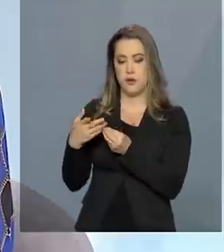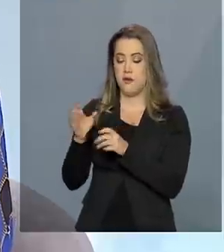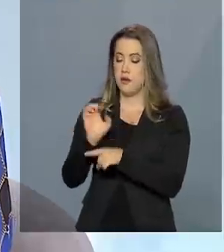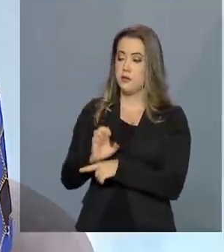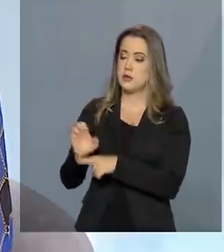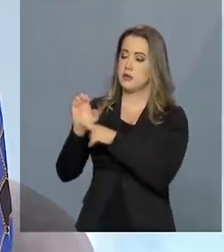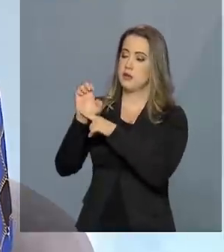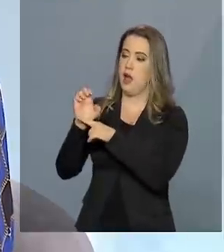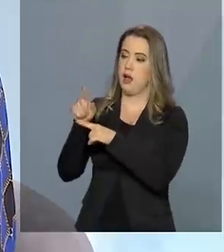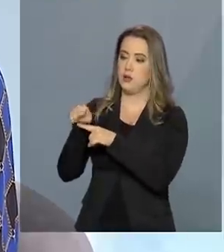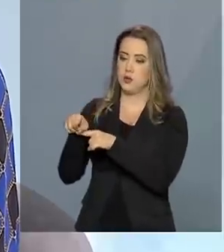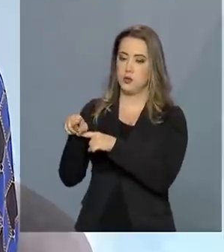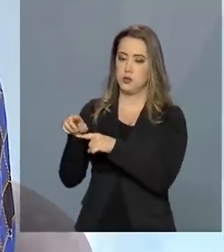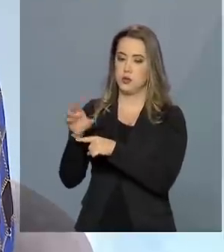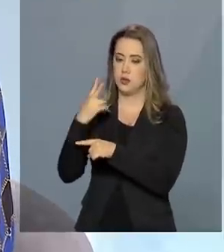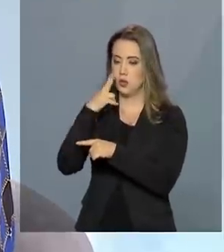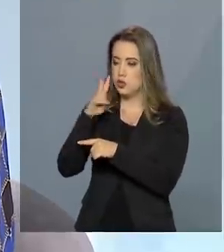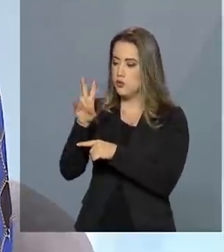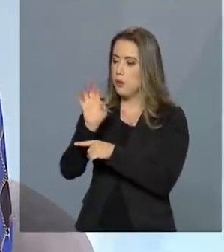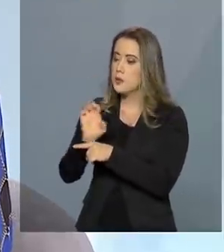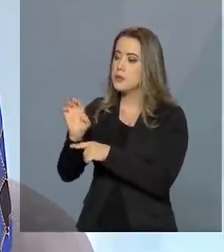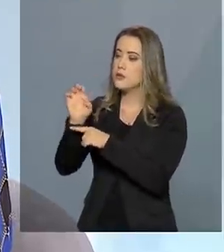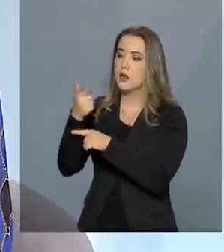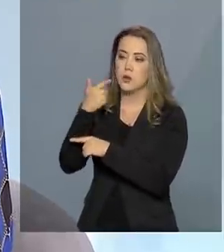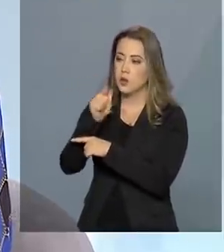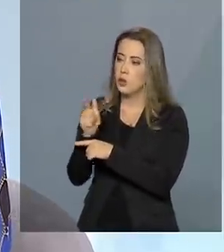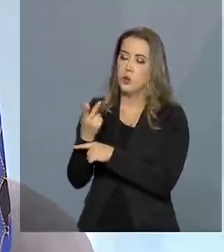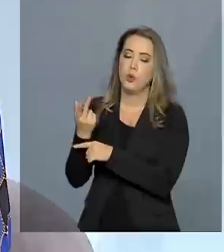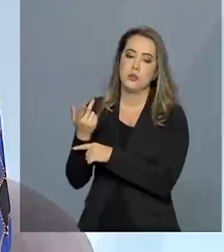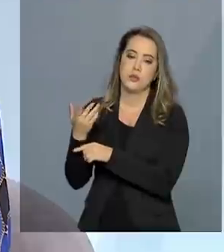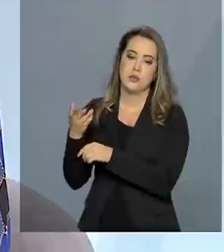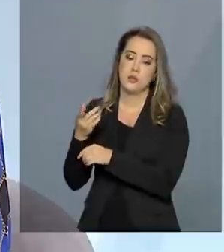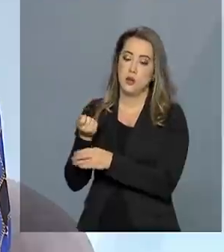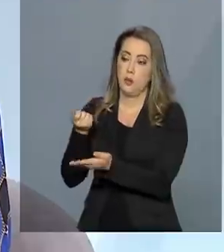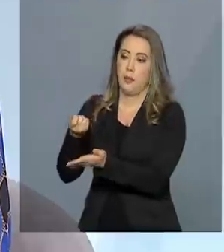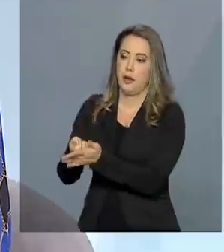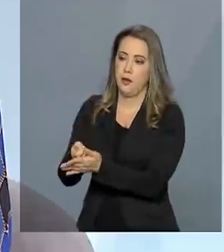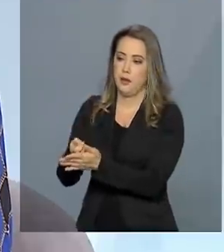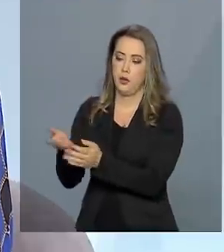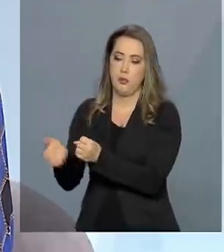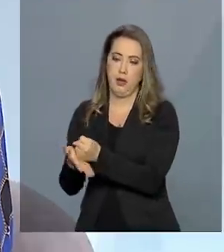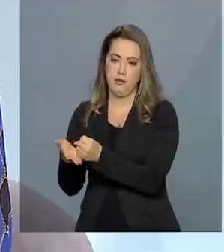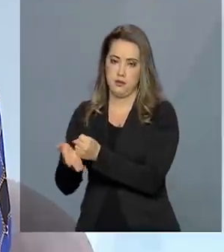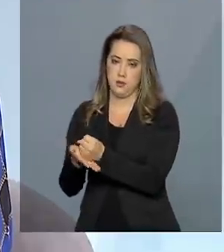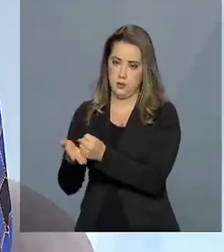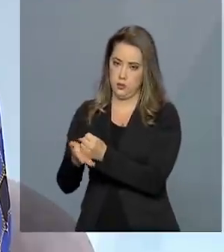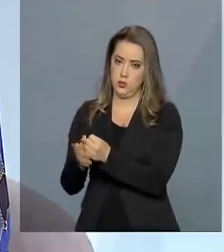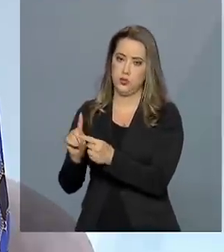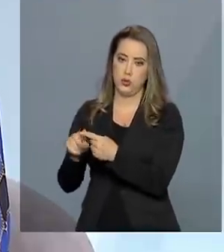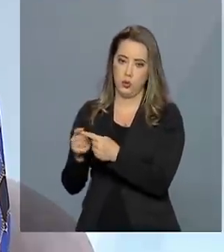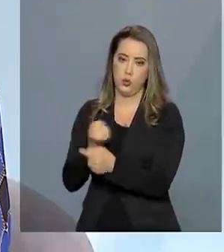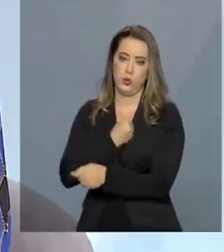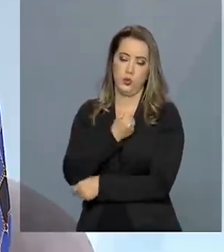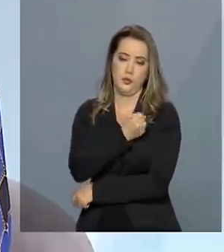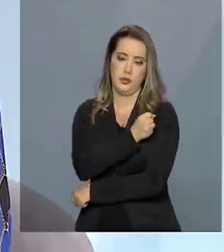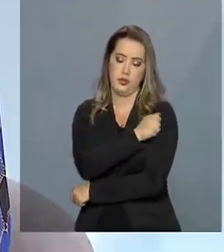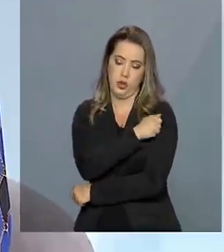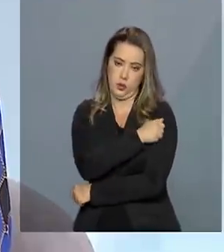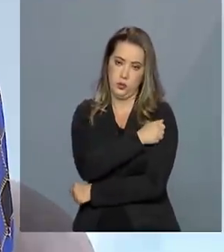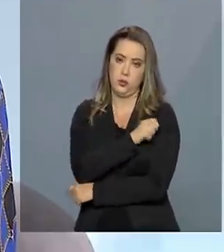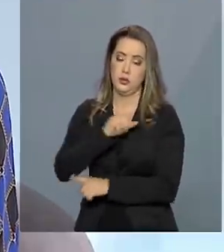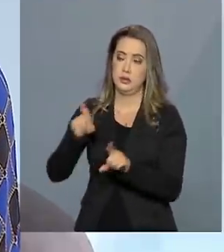estados, que olhamos para os estados que não alcançaram o valor mínimo por aluno. E,